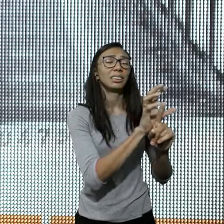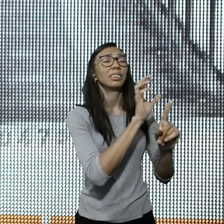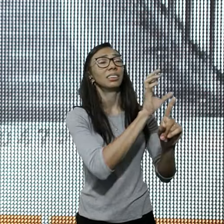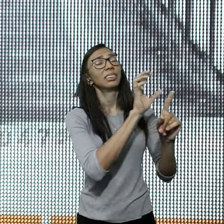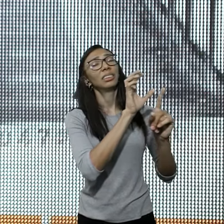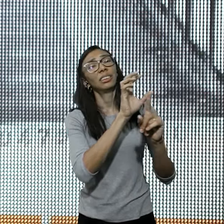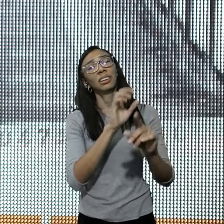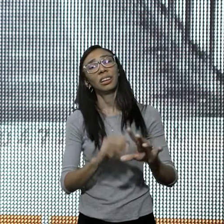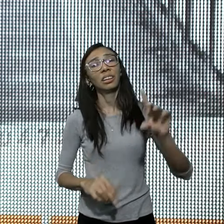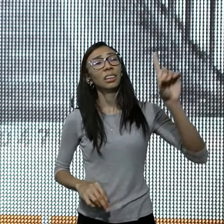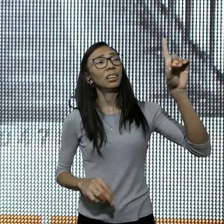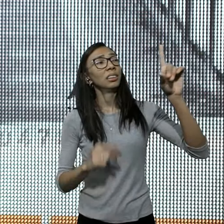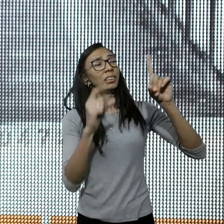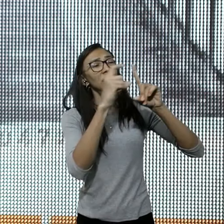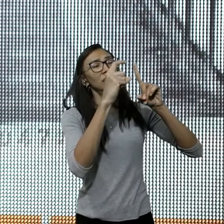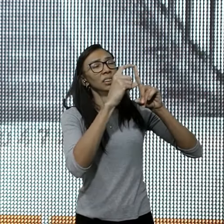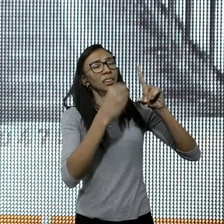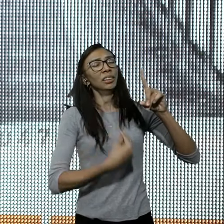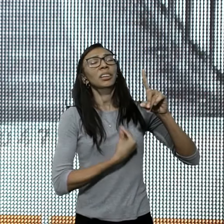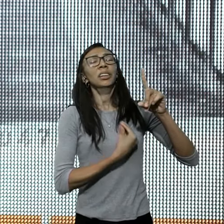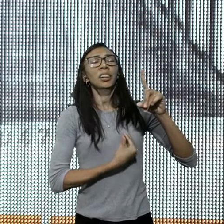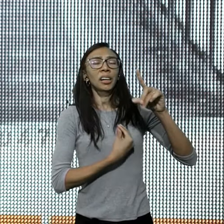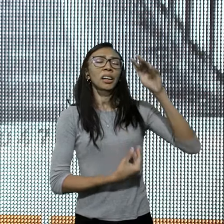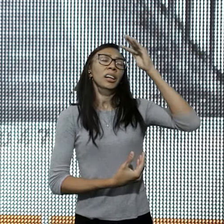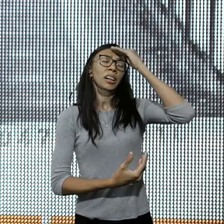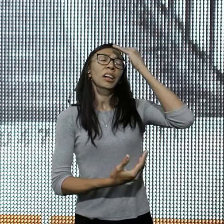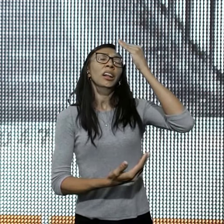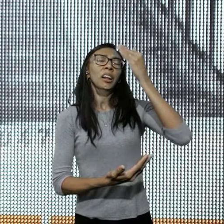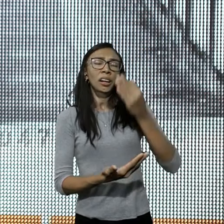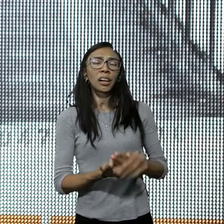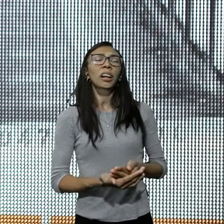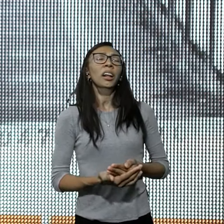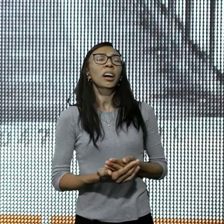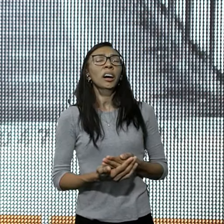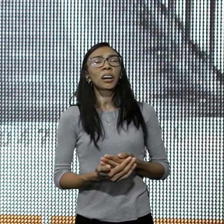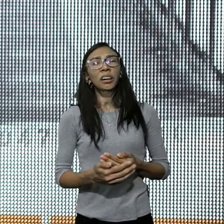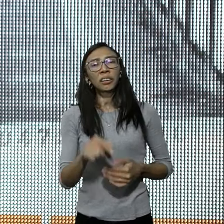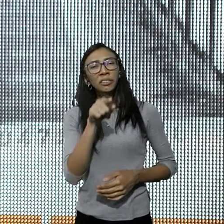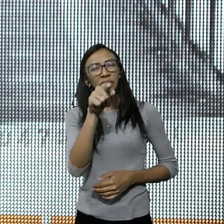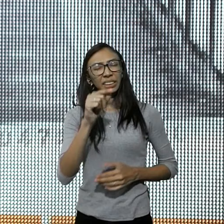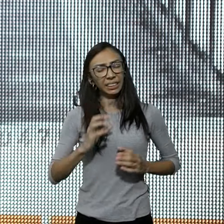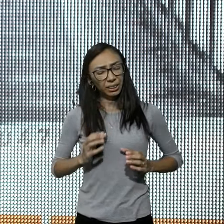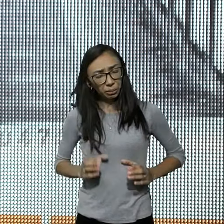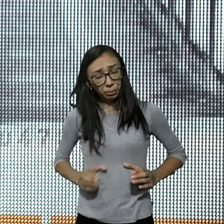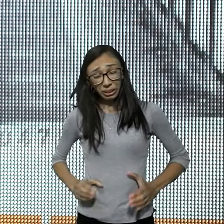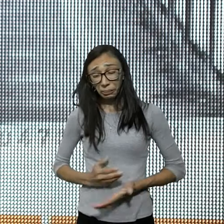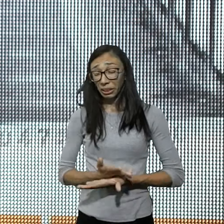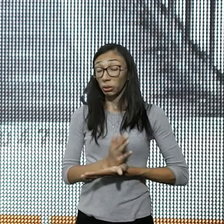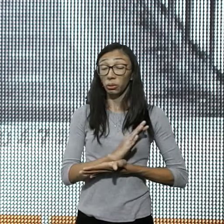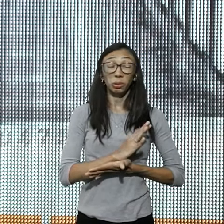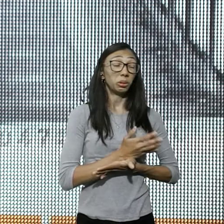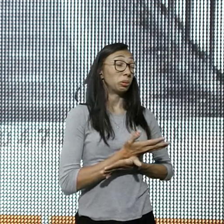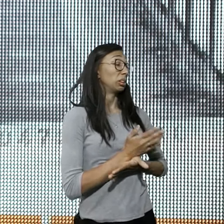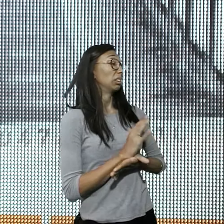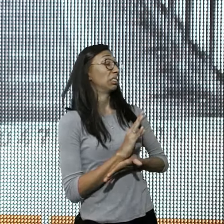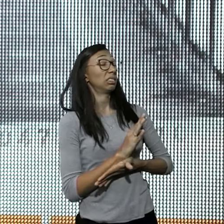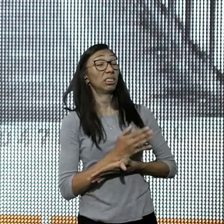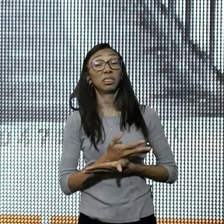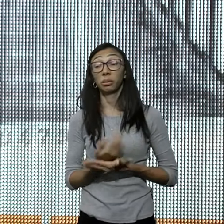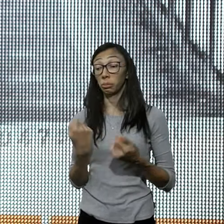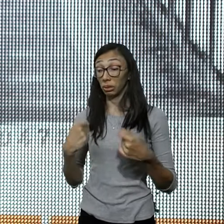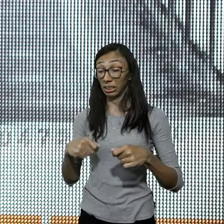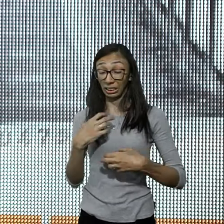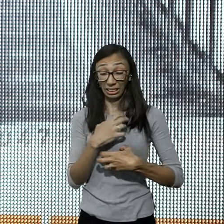tenha enchido você, de palavras de vida, eu oro, para que haja, esse santo inconformismo, agora mesmo, e você decida,